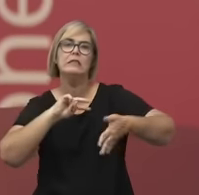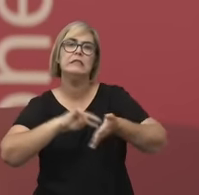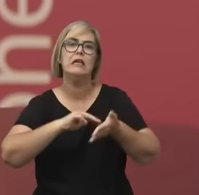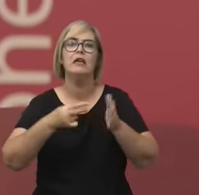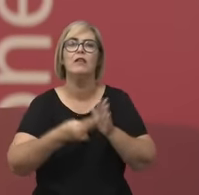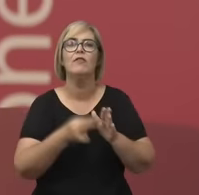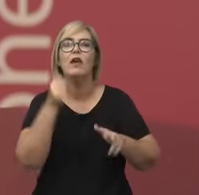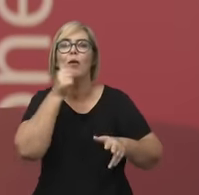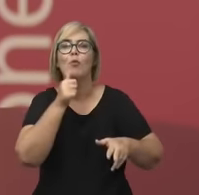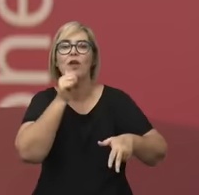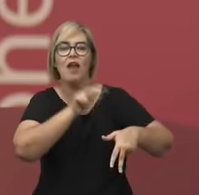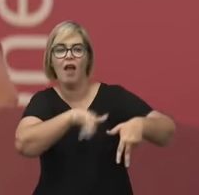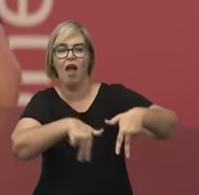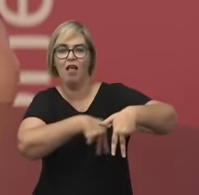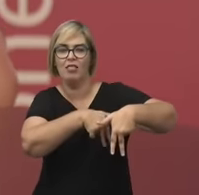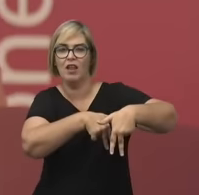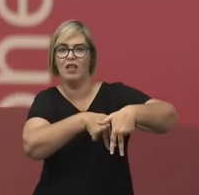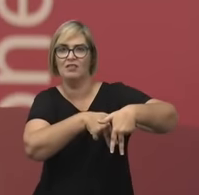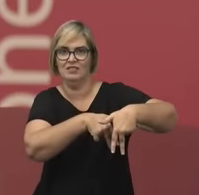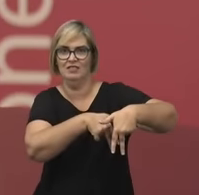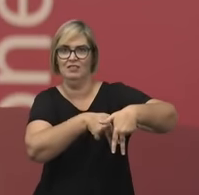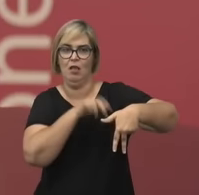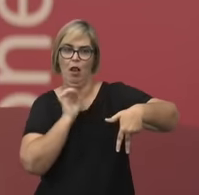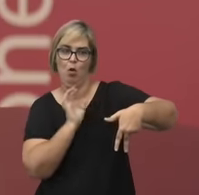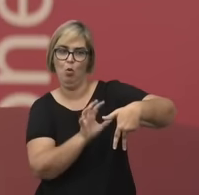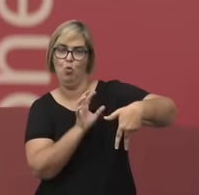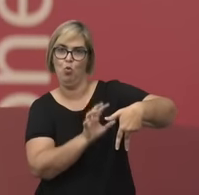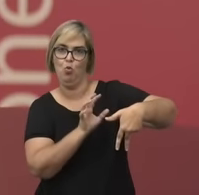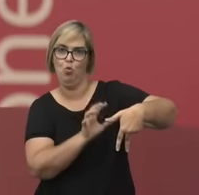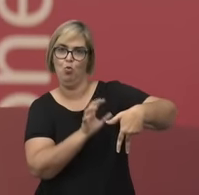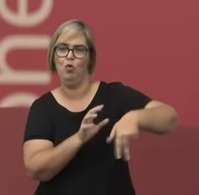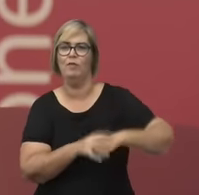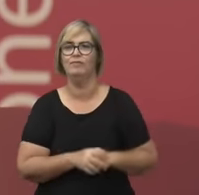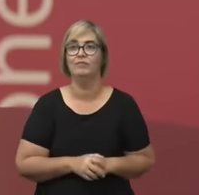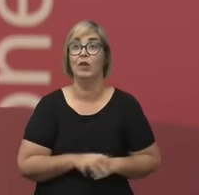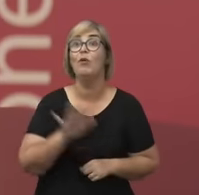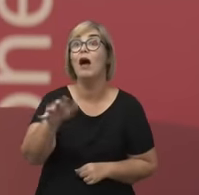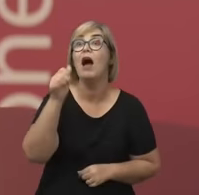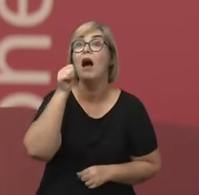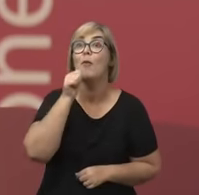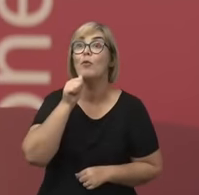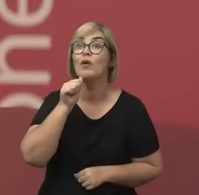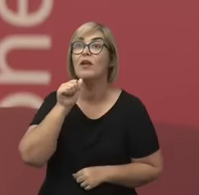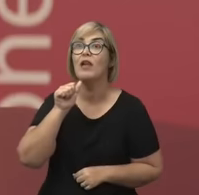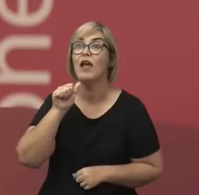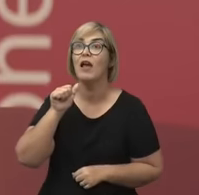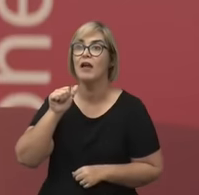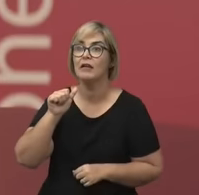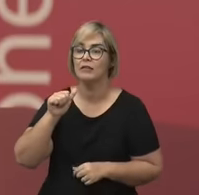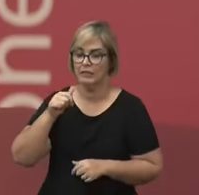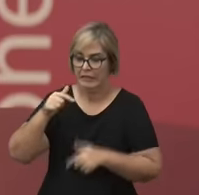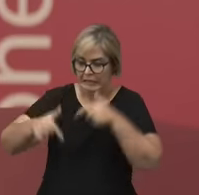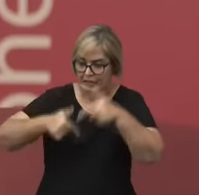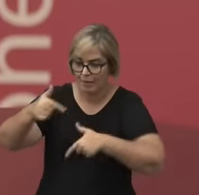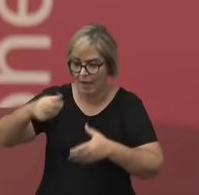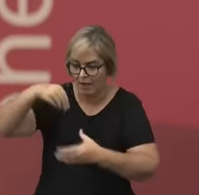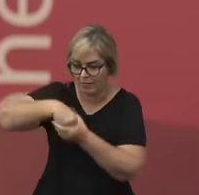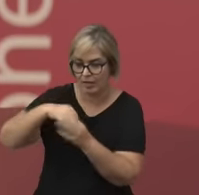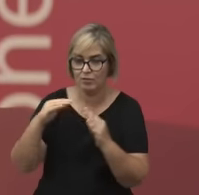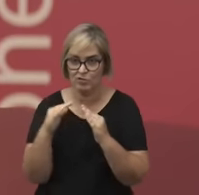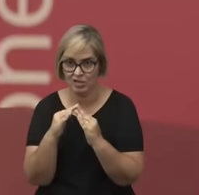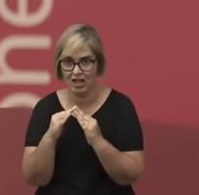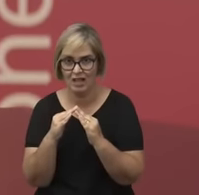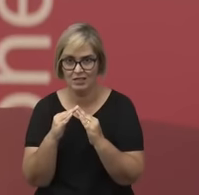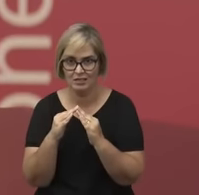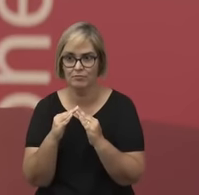expectativas sociais de que a mulher ocupa o espaço da casa para permitir que o homem